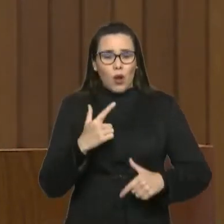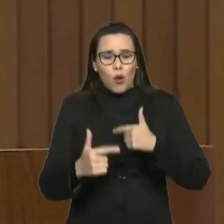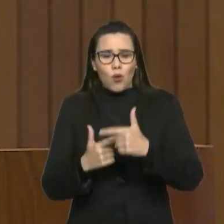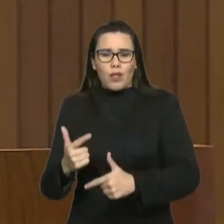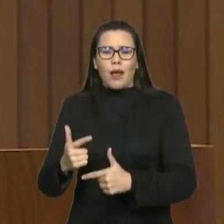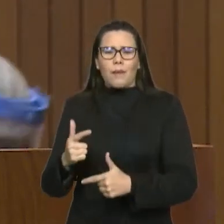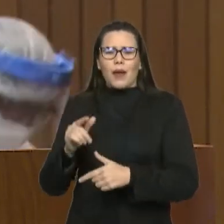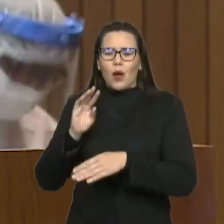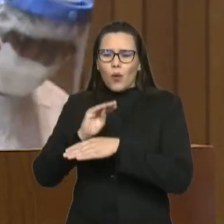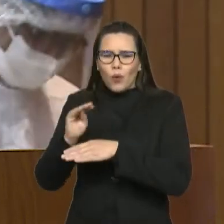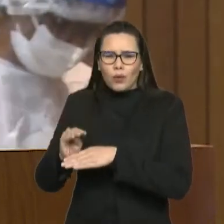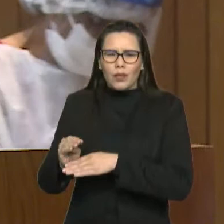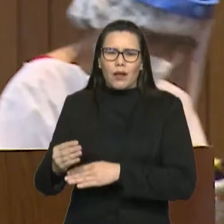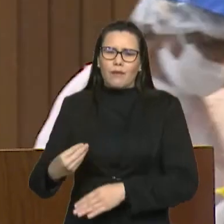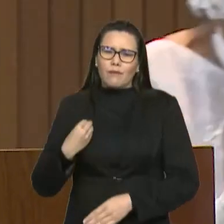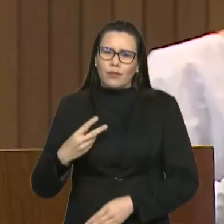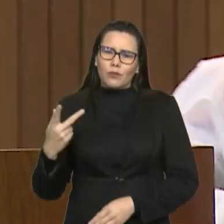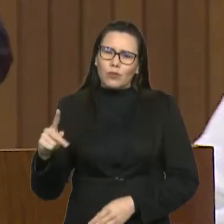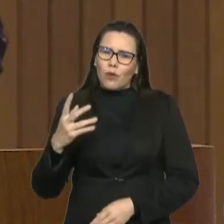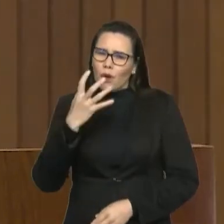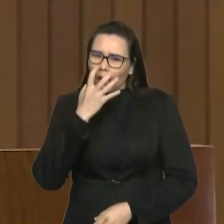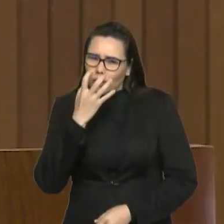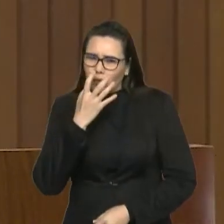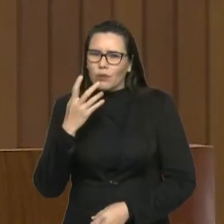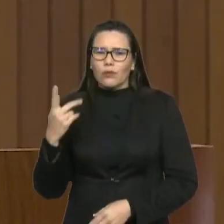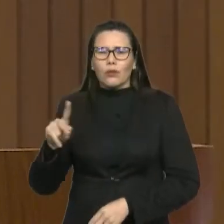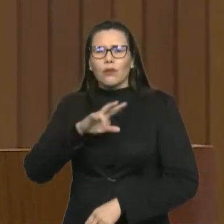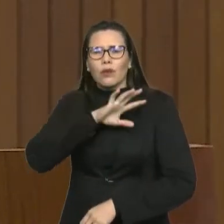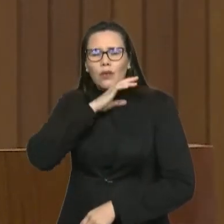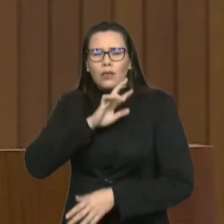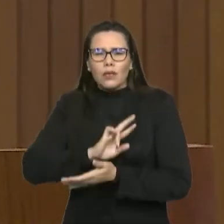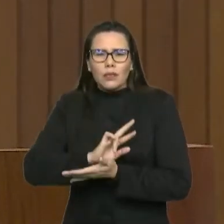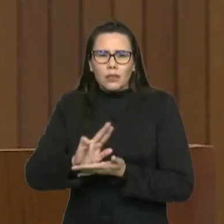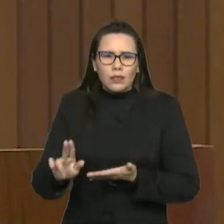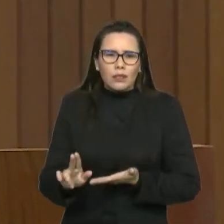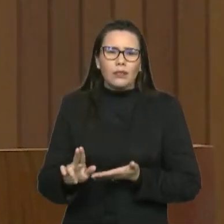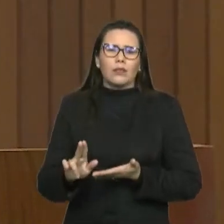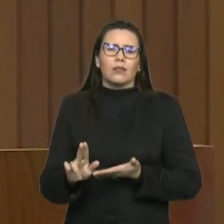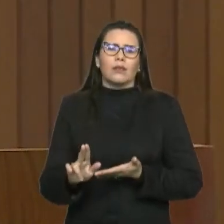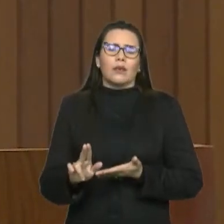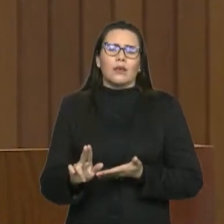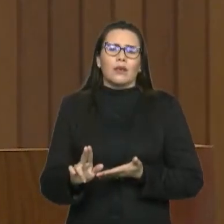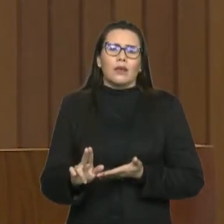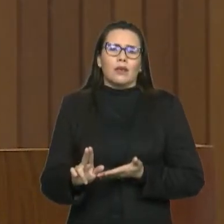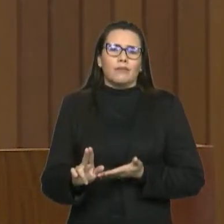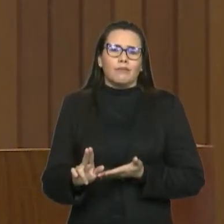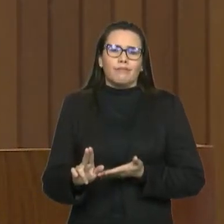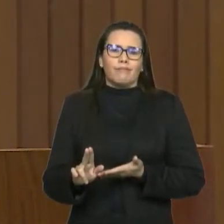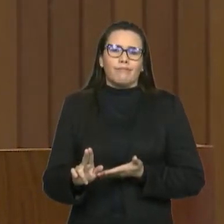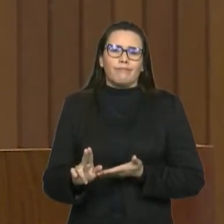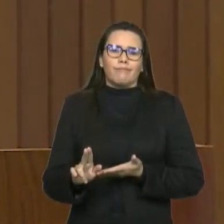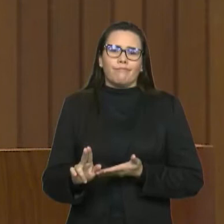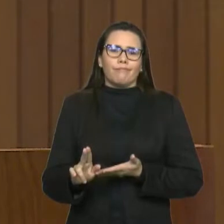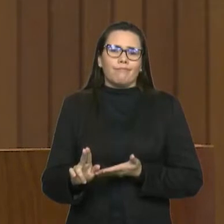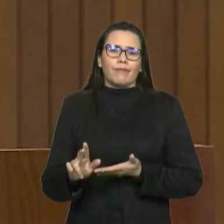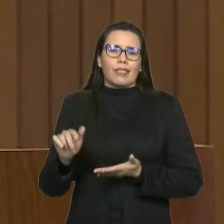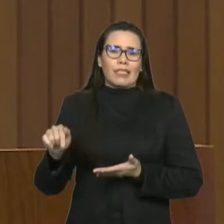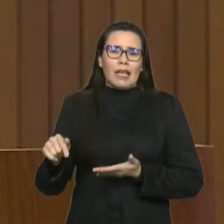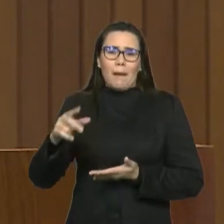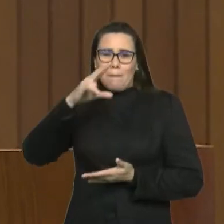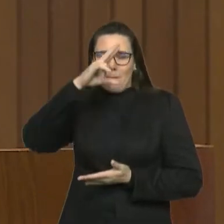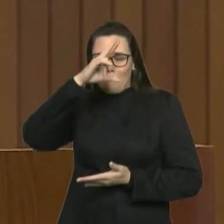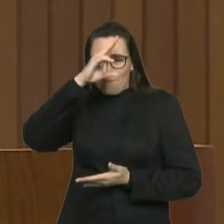economizar, se não tem condições, a Prefeitura faz de graça a eutanásia. E é essa a nossa reivindicação.